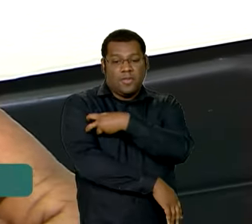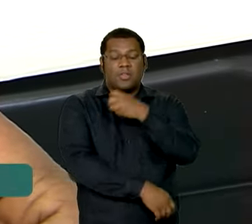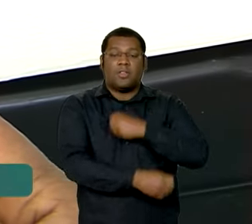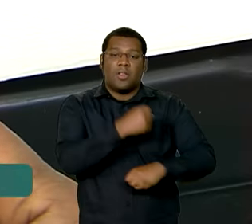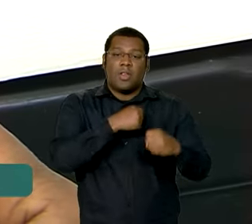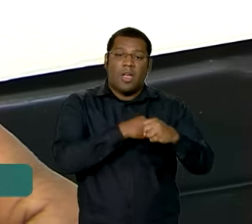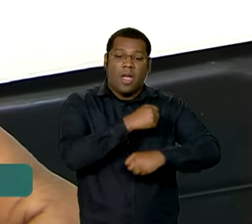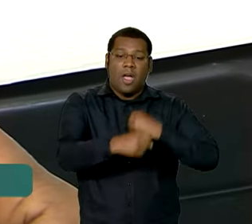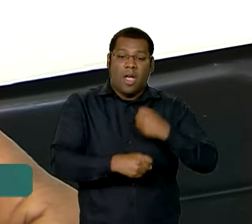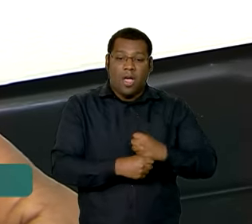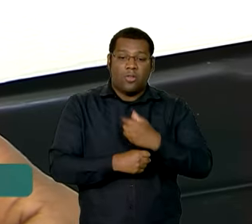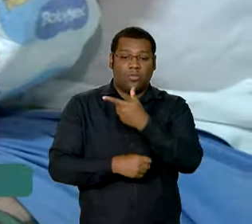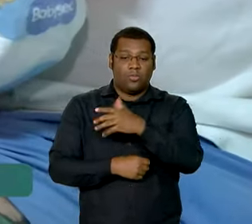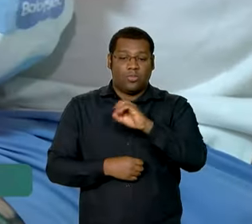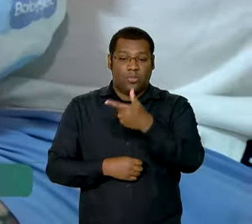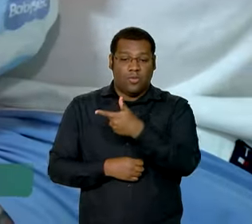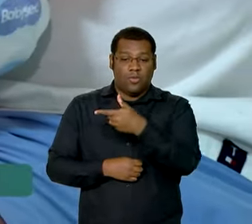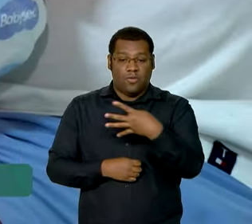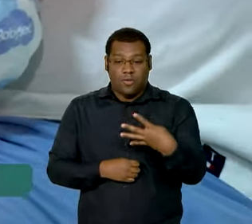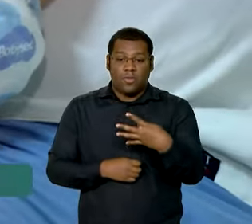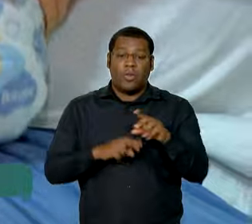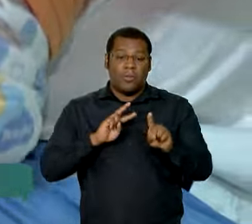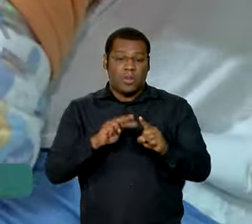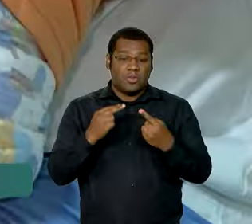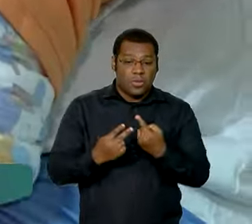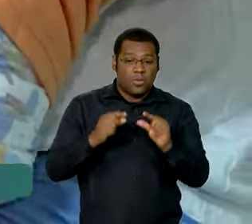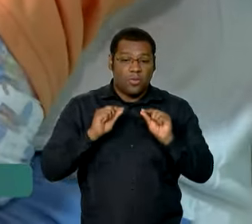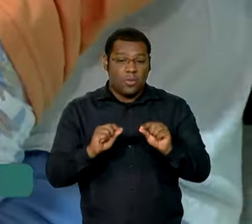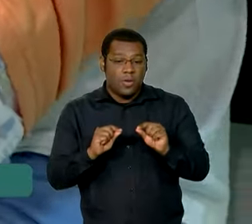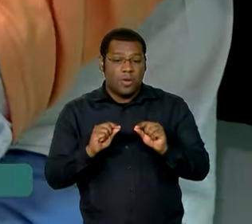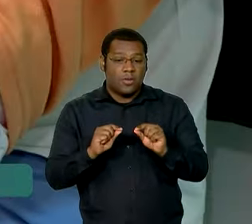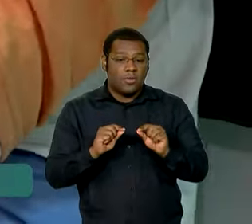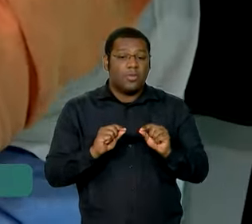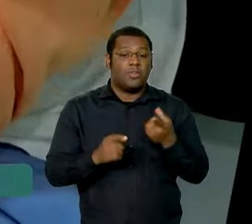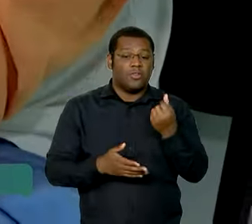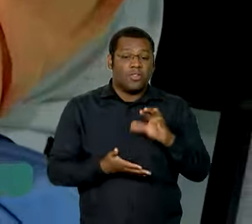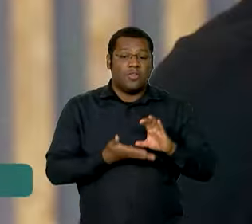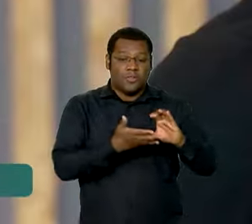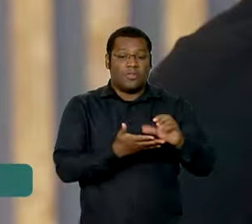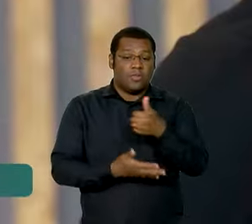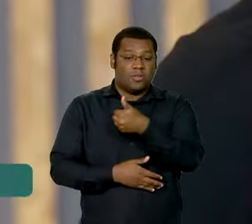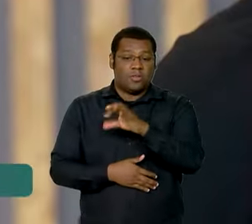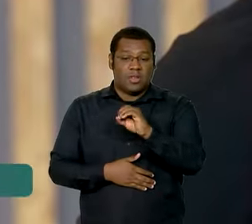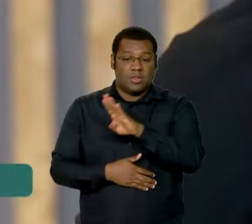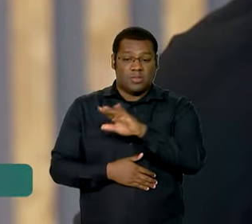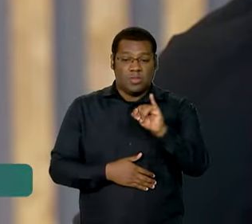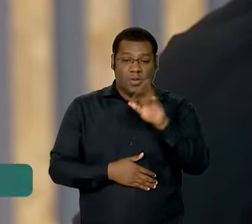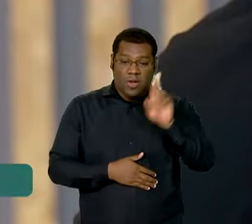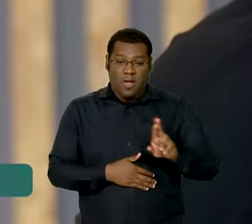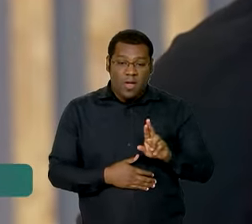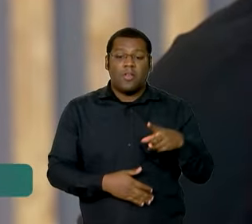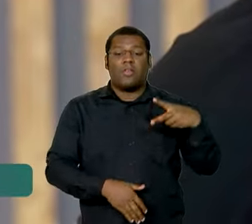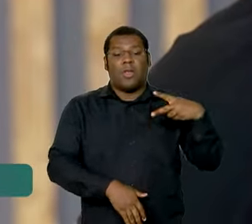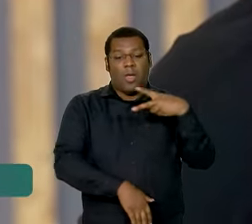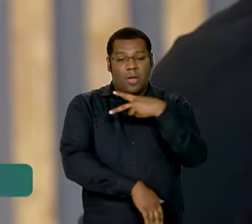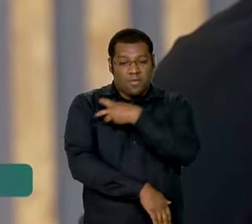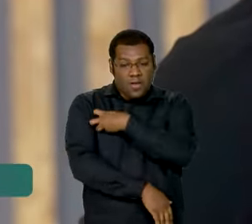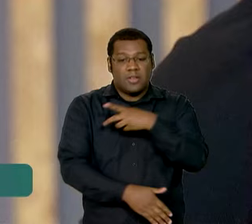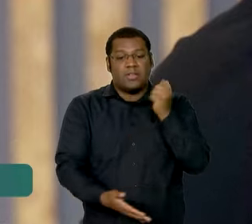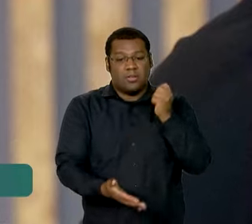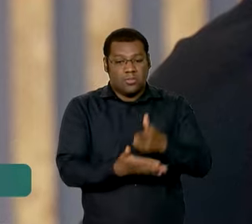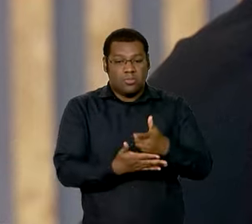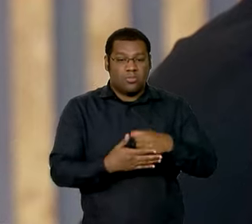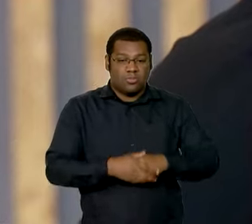a previsão é que esses recursos alcancem mais de 10 bilhões de reais. Exige-se um esforço